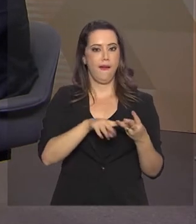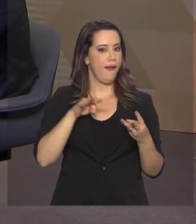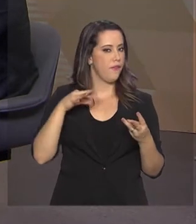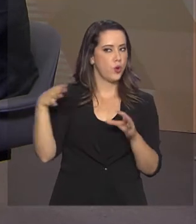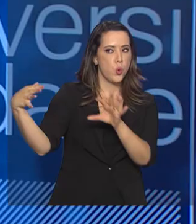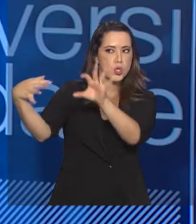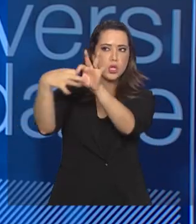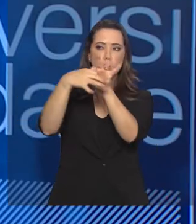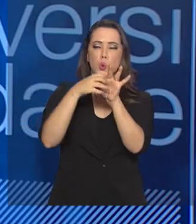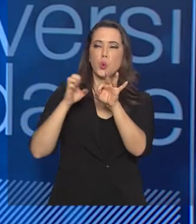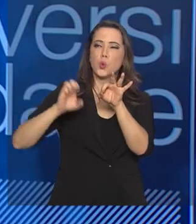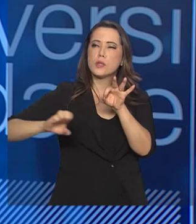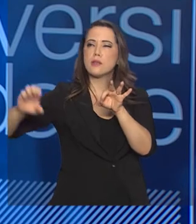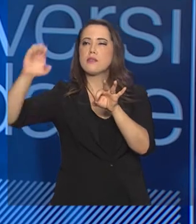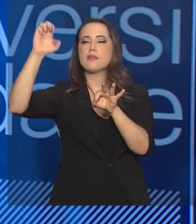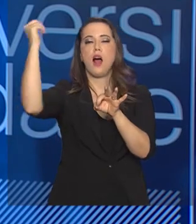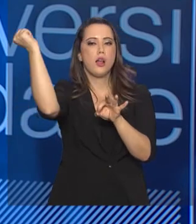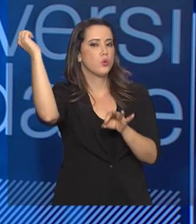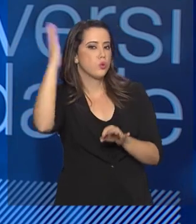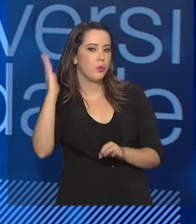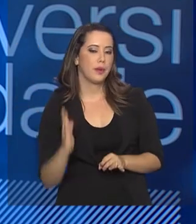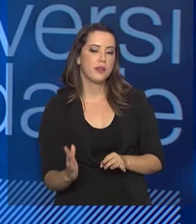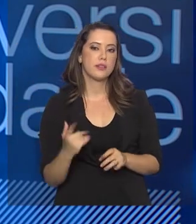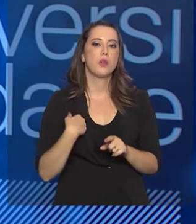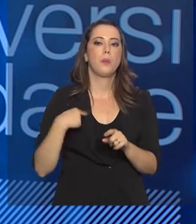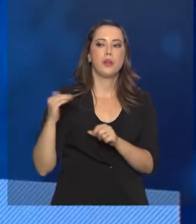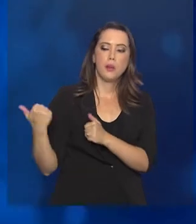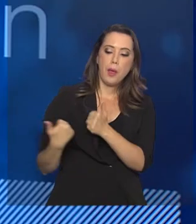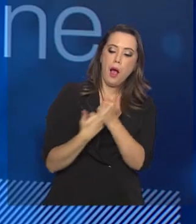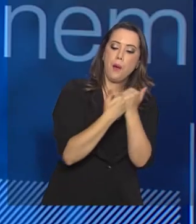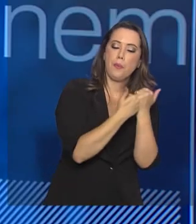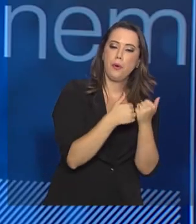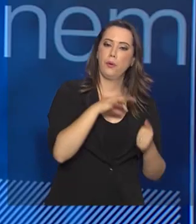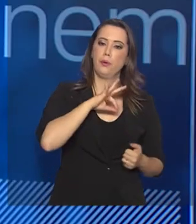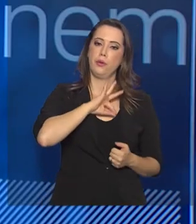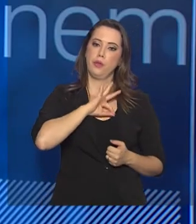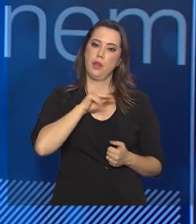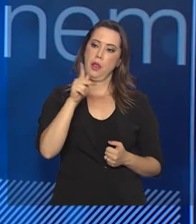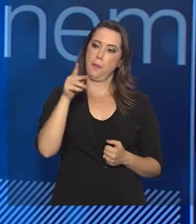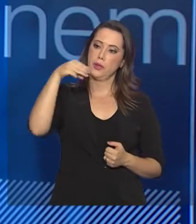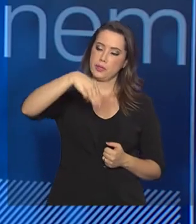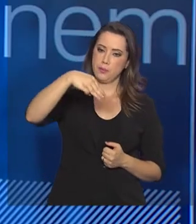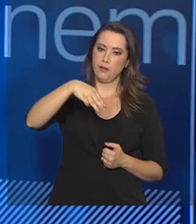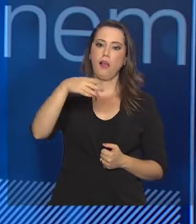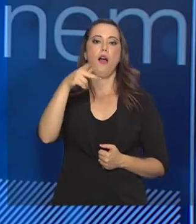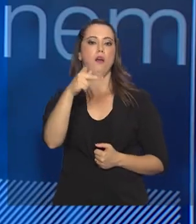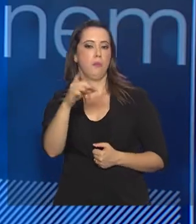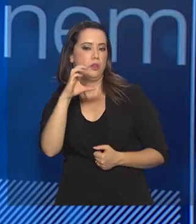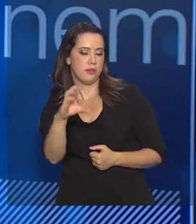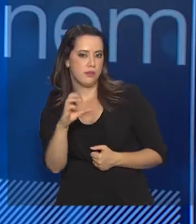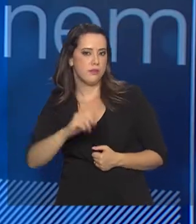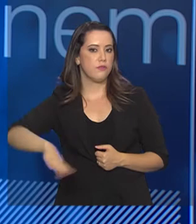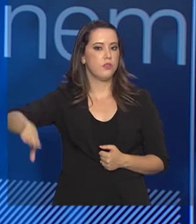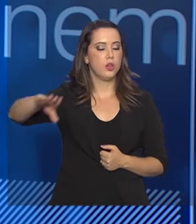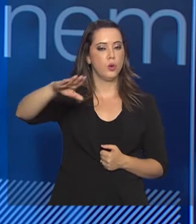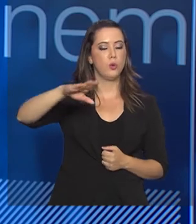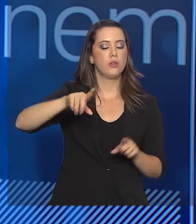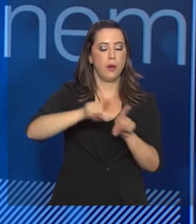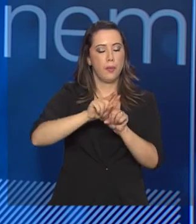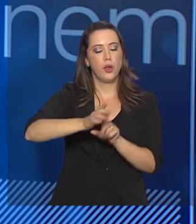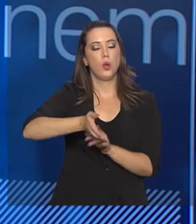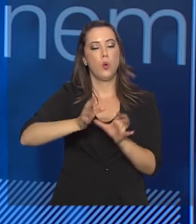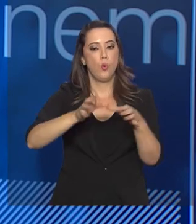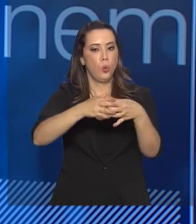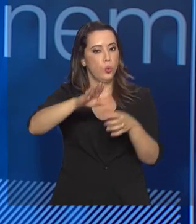estados da federação para ter o apoio também das Polícias Militar, Civil e Corpo de Bombeiros, que fazem a segurança,